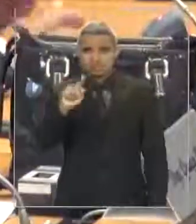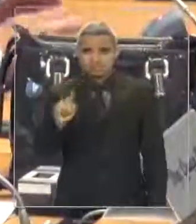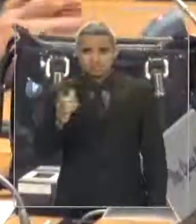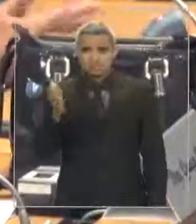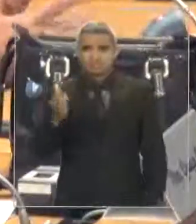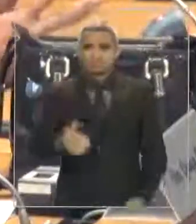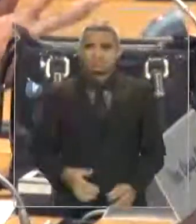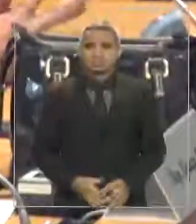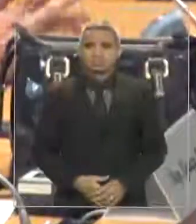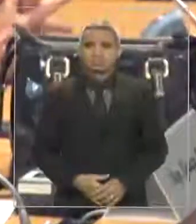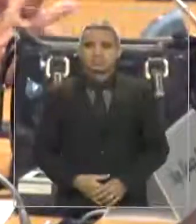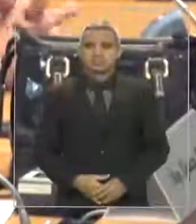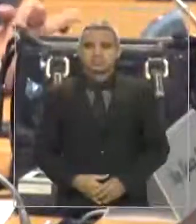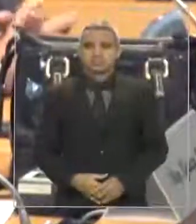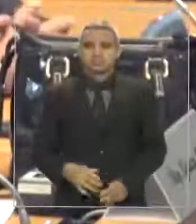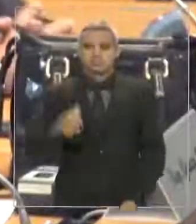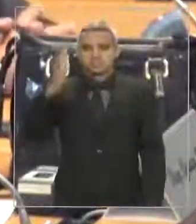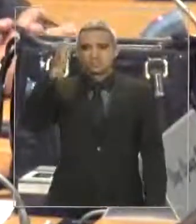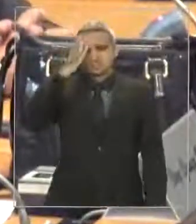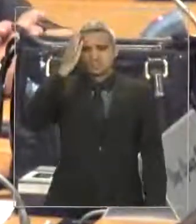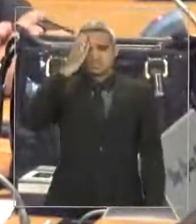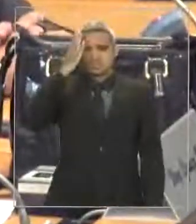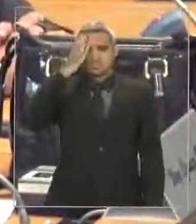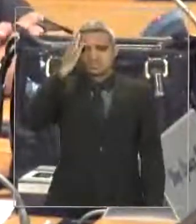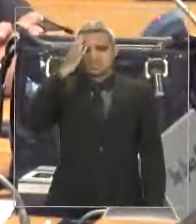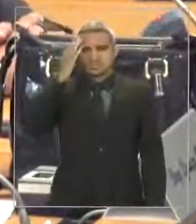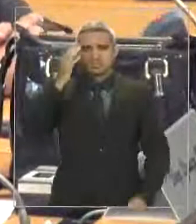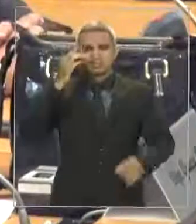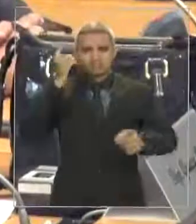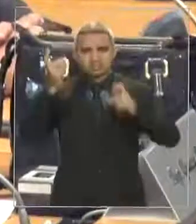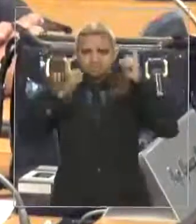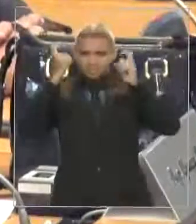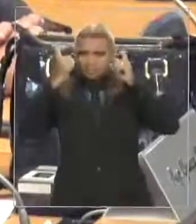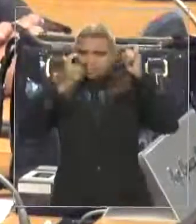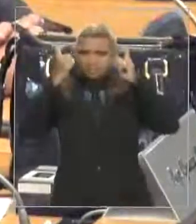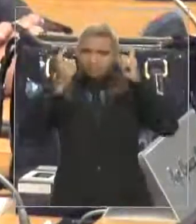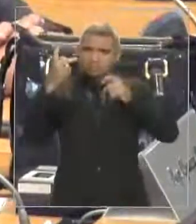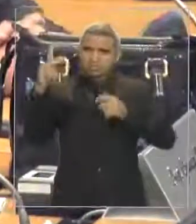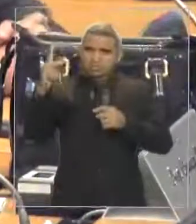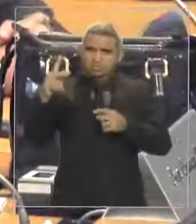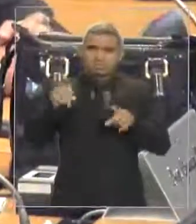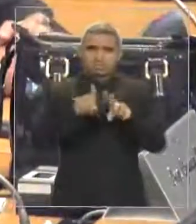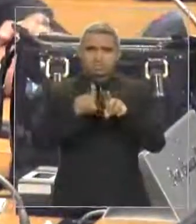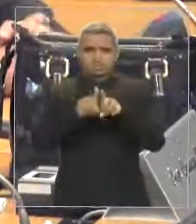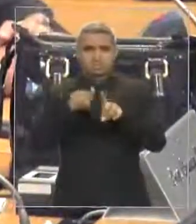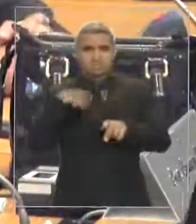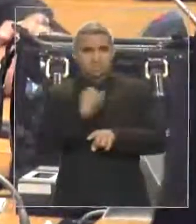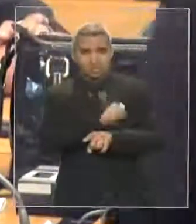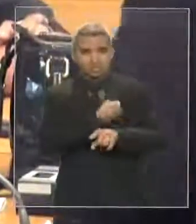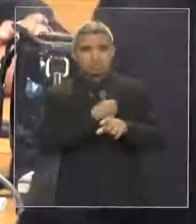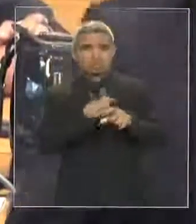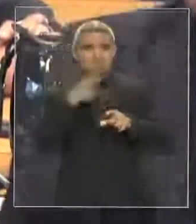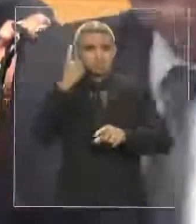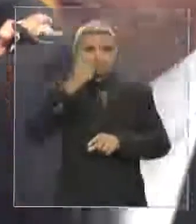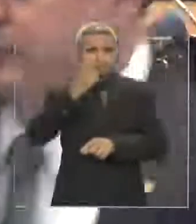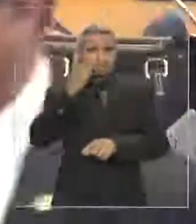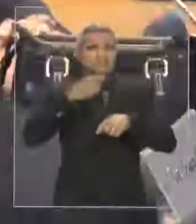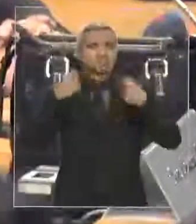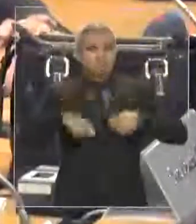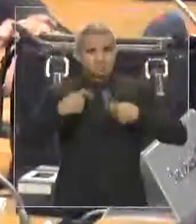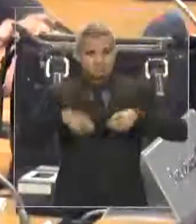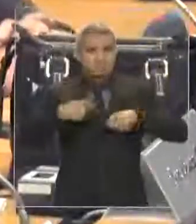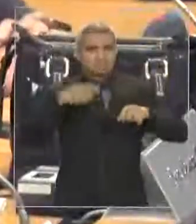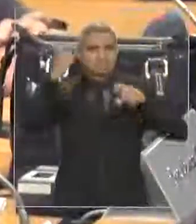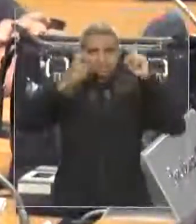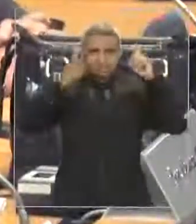entendo perfeitamente a sua preocupação, é uma preocupação de todos nós. Se não é, deve ser. Se não é preocupação de todos